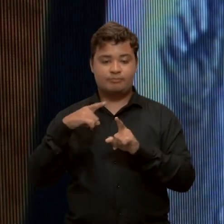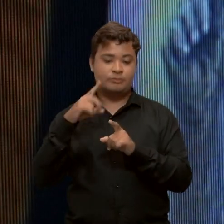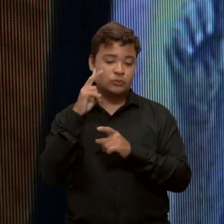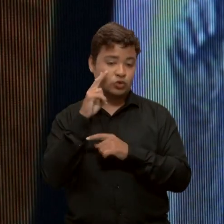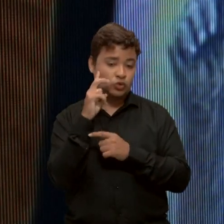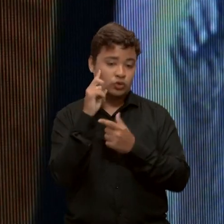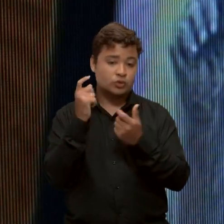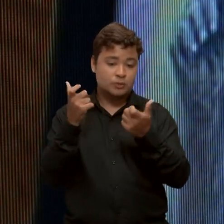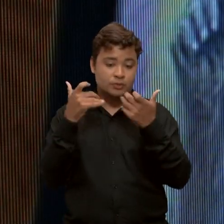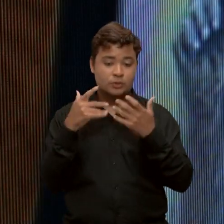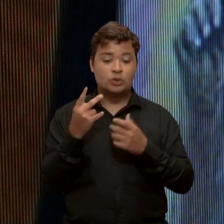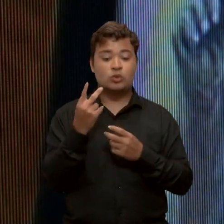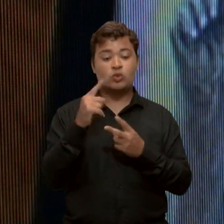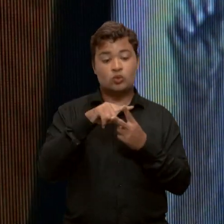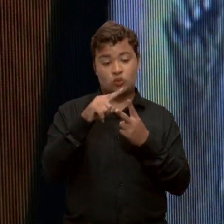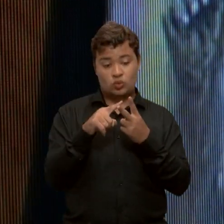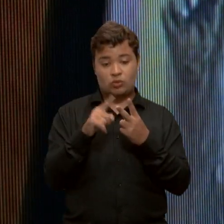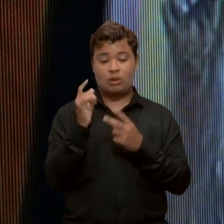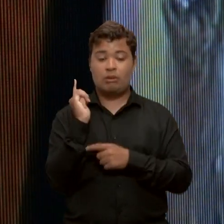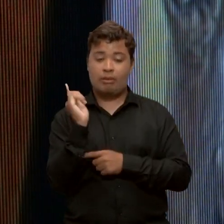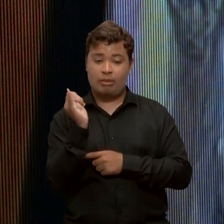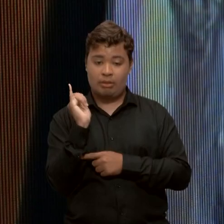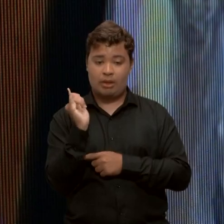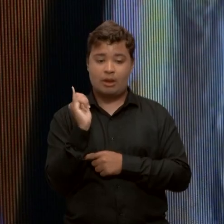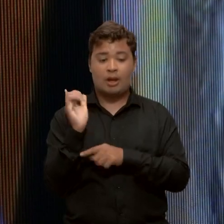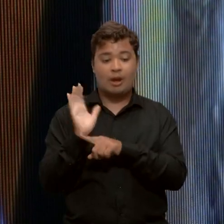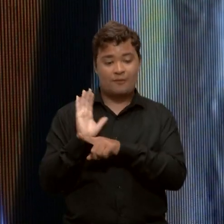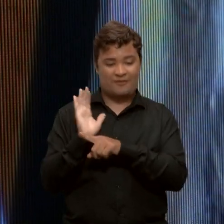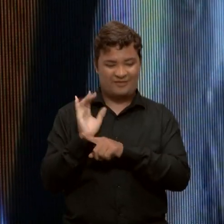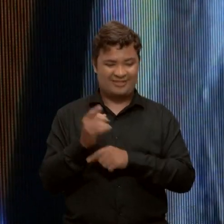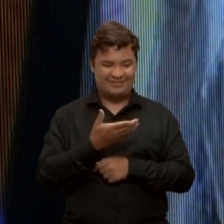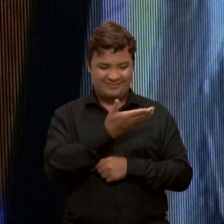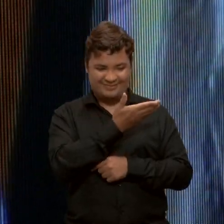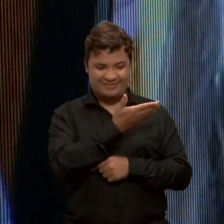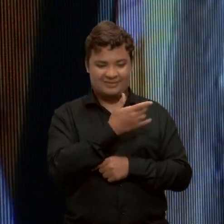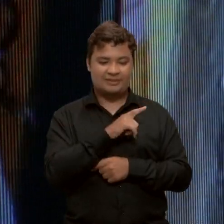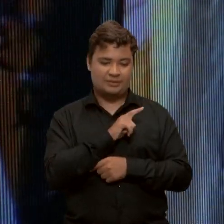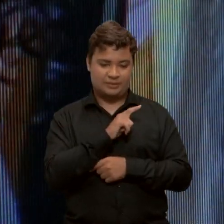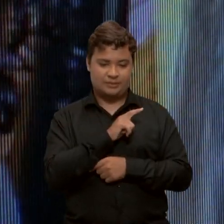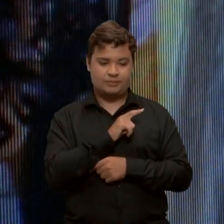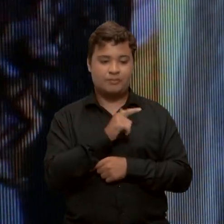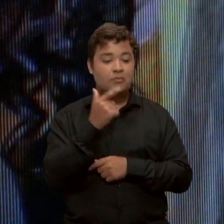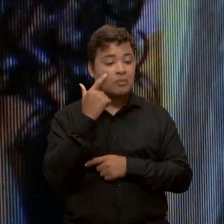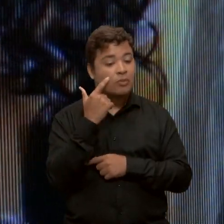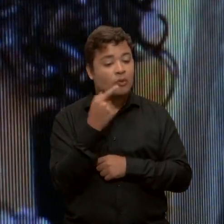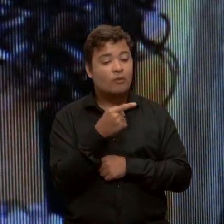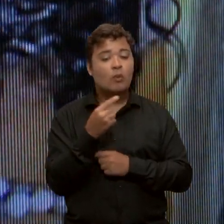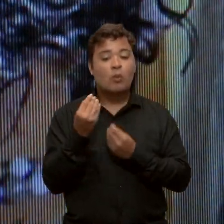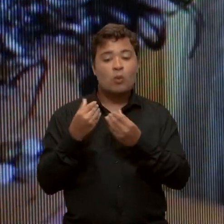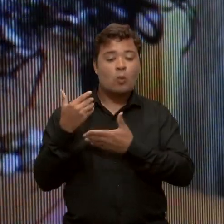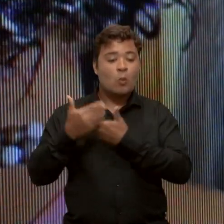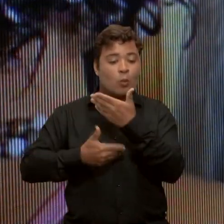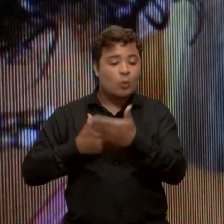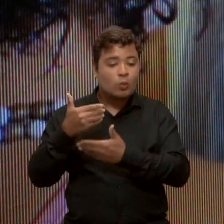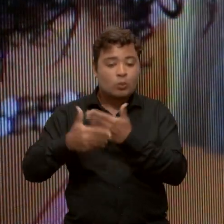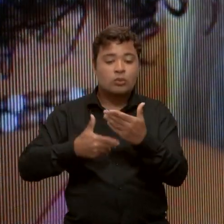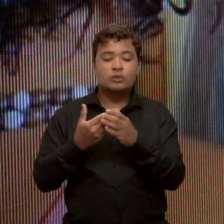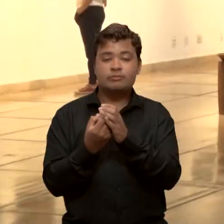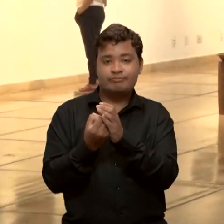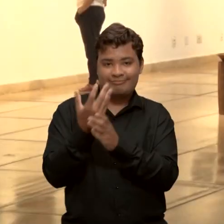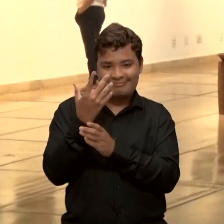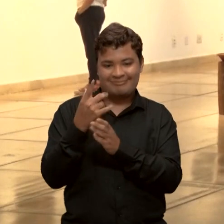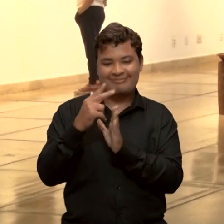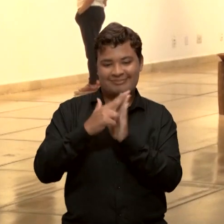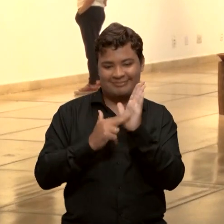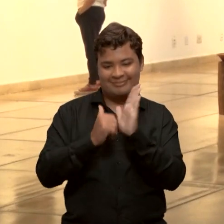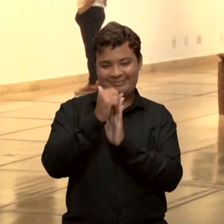duas pessoas que estão narrando esse vídeo, que passa aqui do lado, onde a gente pode ver um pouquinho mais do processo de criação dessa pintura.